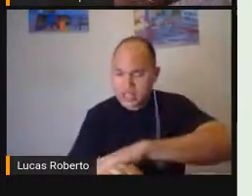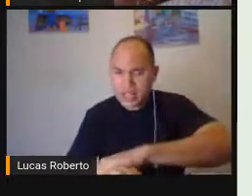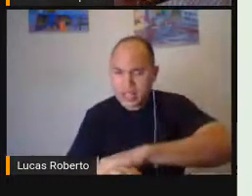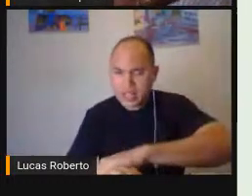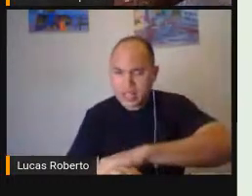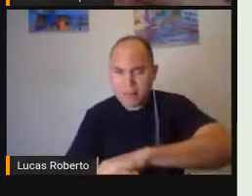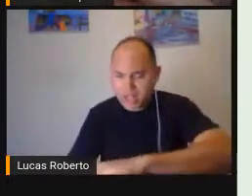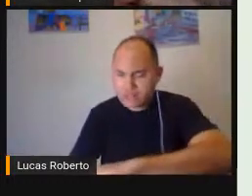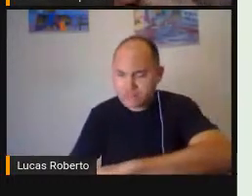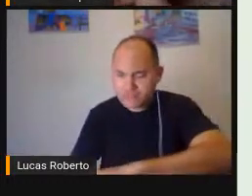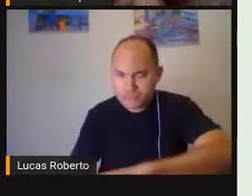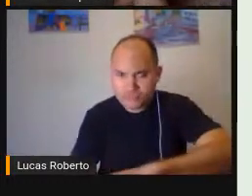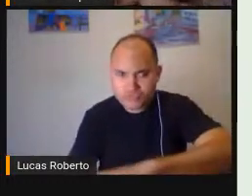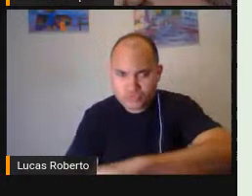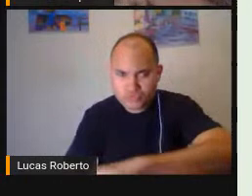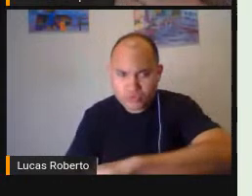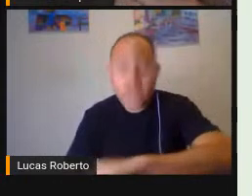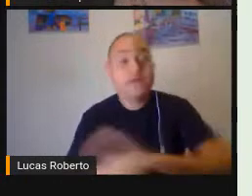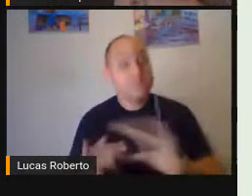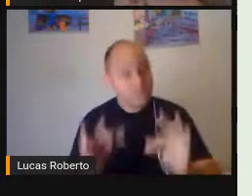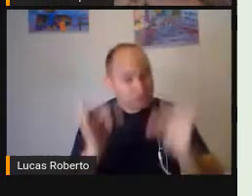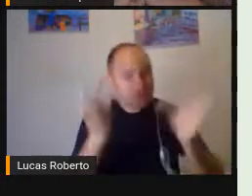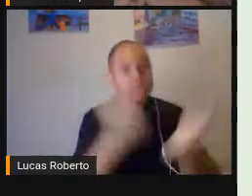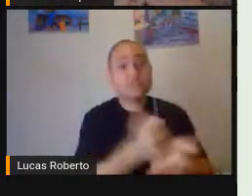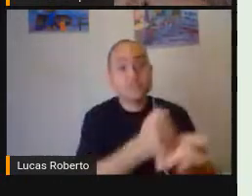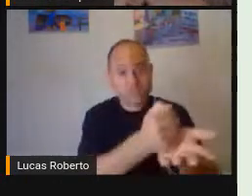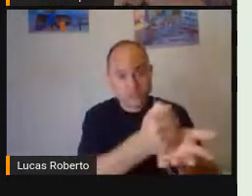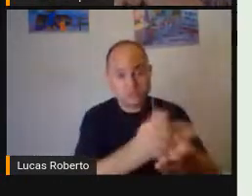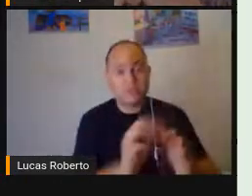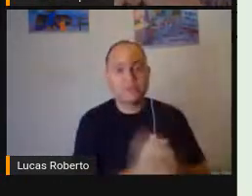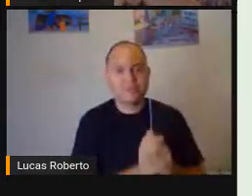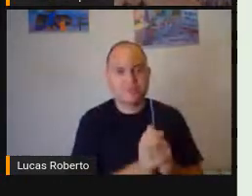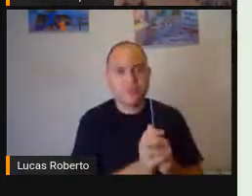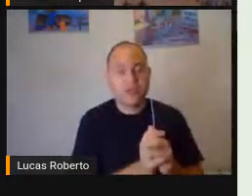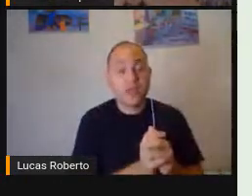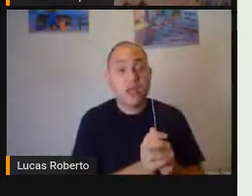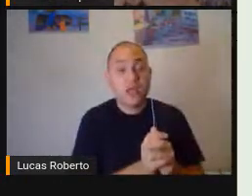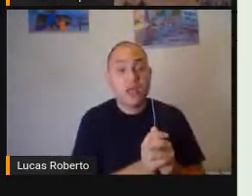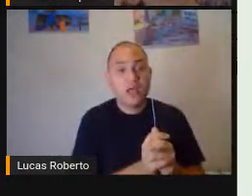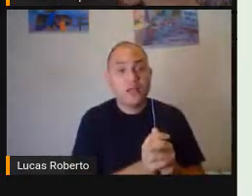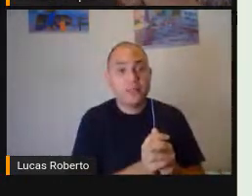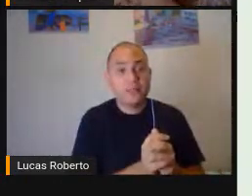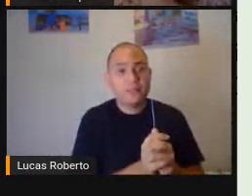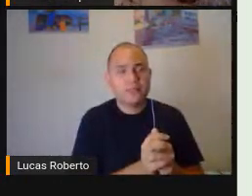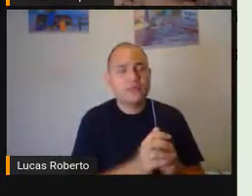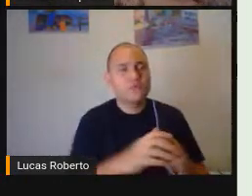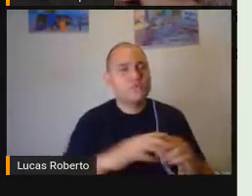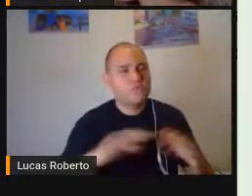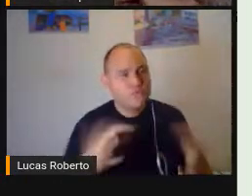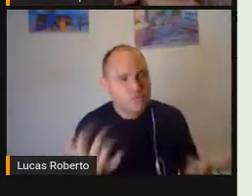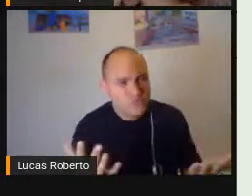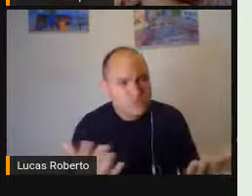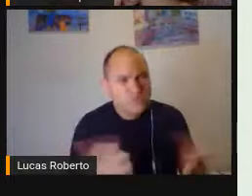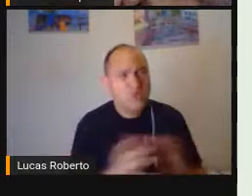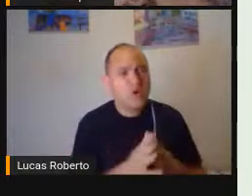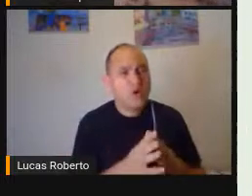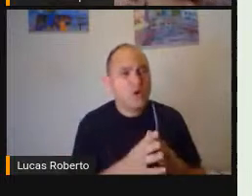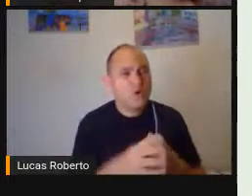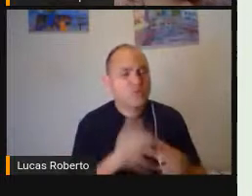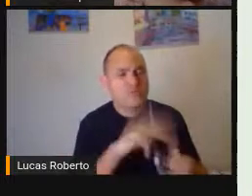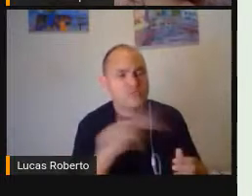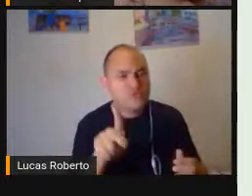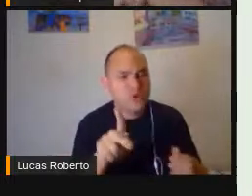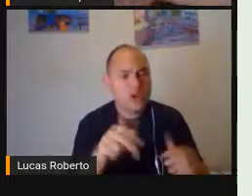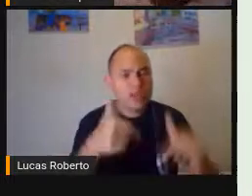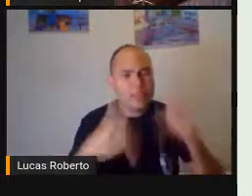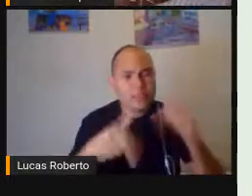quando um professor Vai trabalhar A flutuação dos corpos Por exemplo Ele utiliza Uma lata E uma pedra Numa